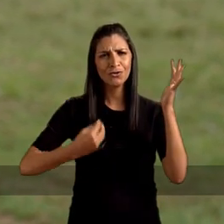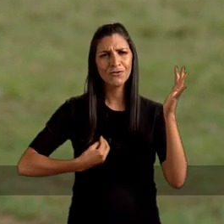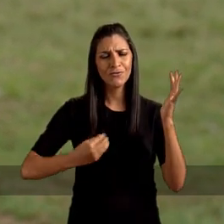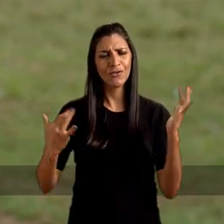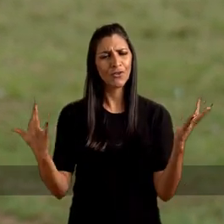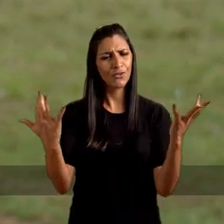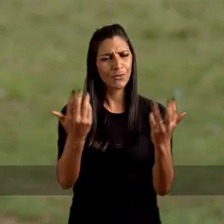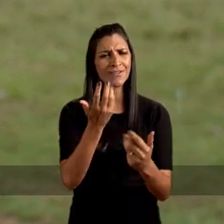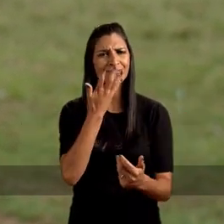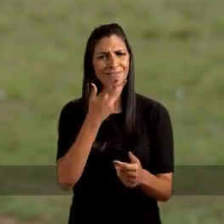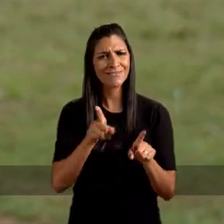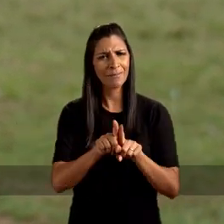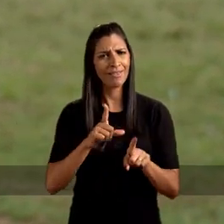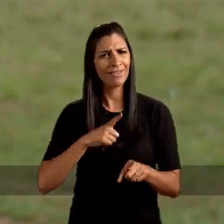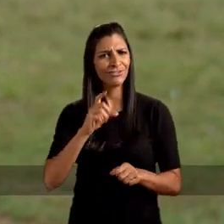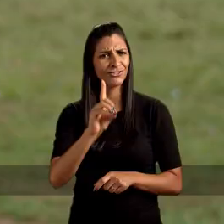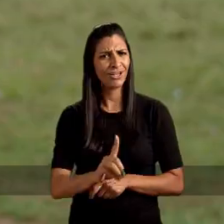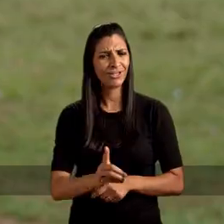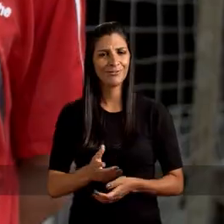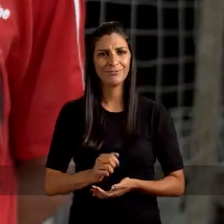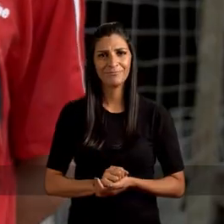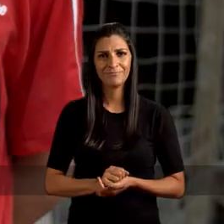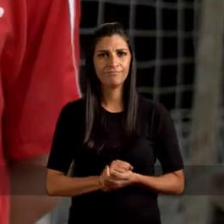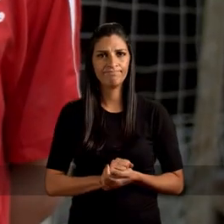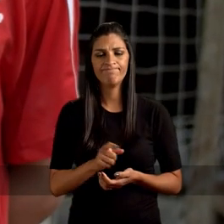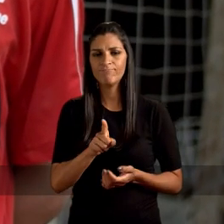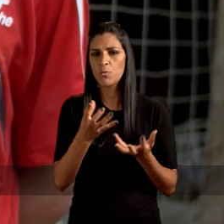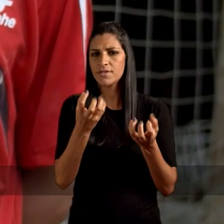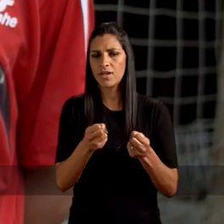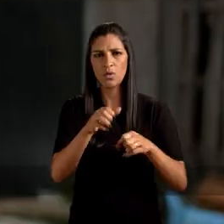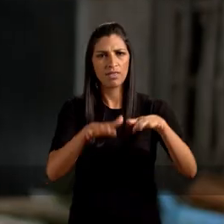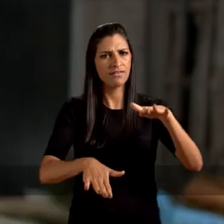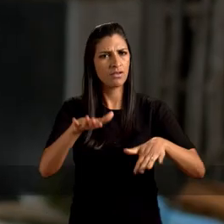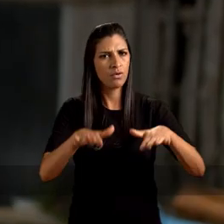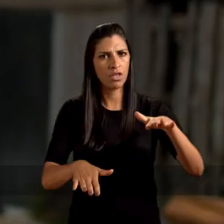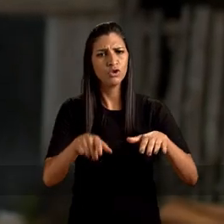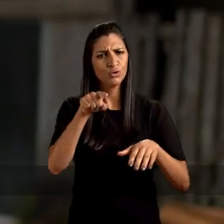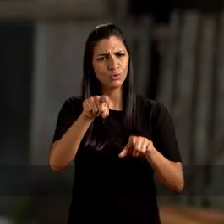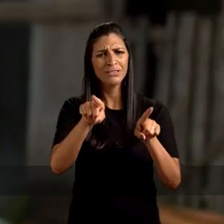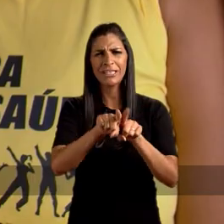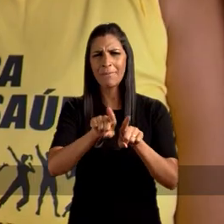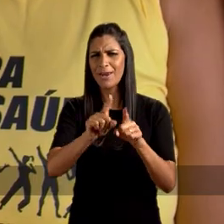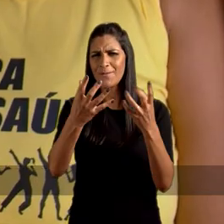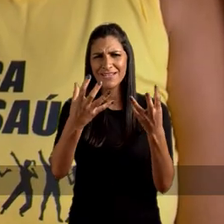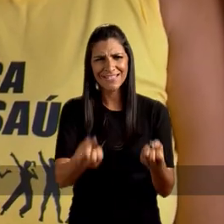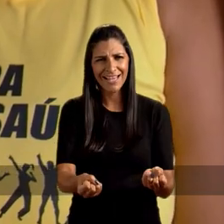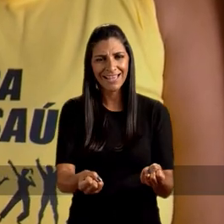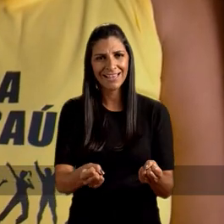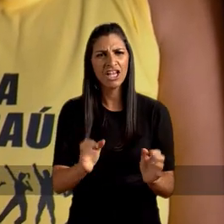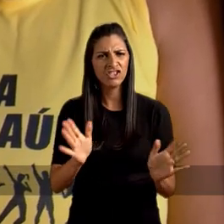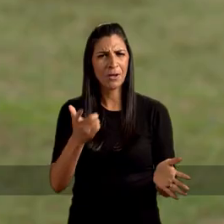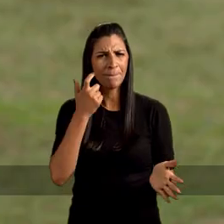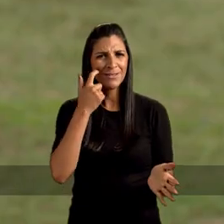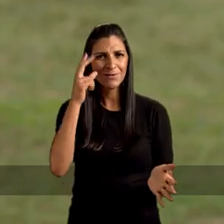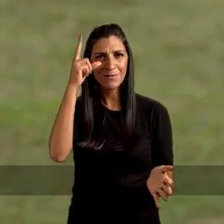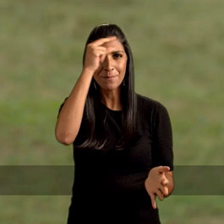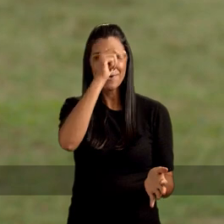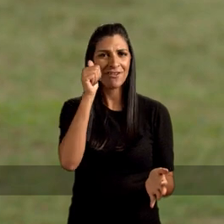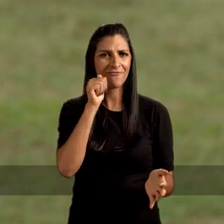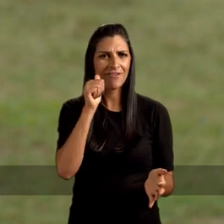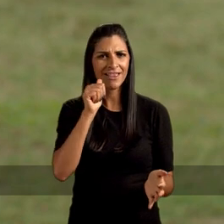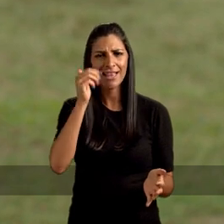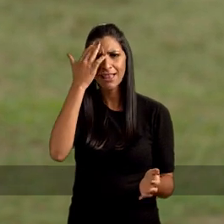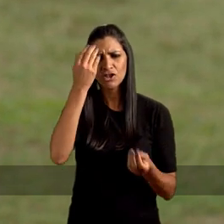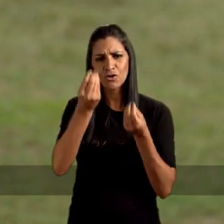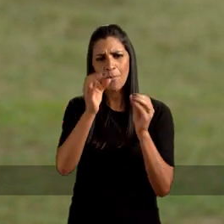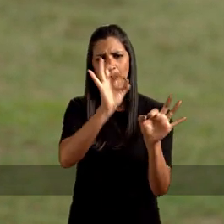sonho viver, todas as crianças também têm. Eu não me conformo com as desigualdades e sei que tu também não. Já pensou ter